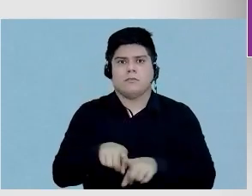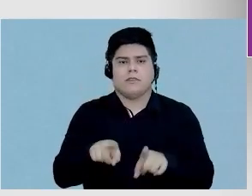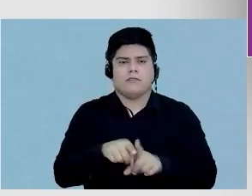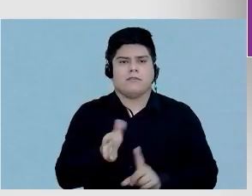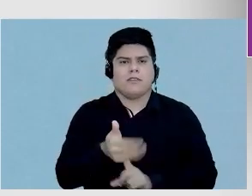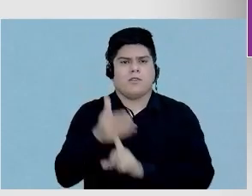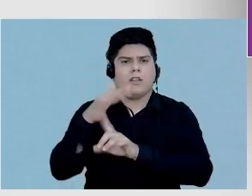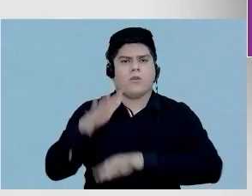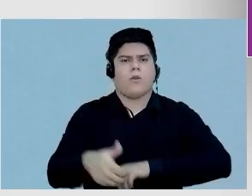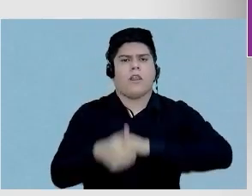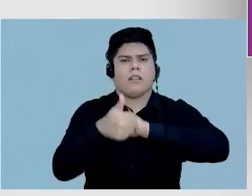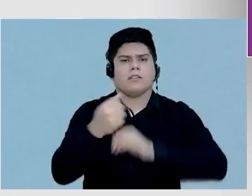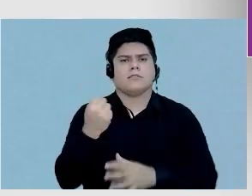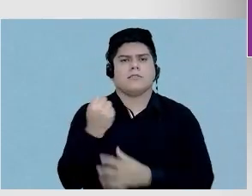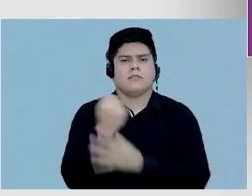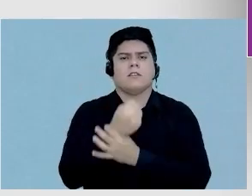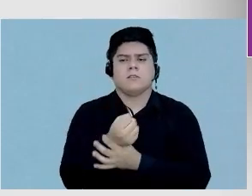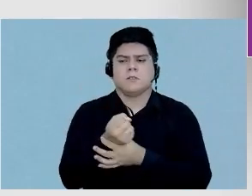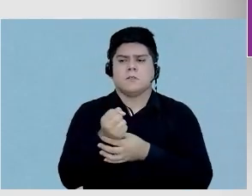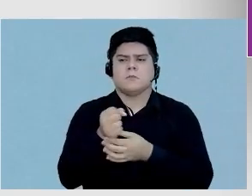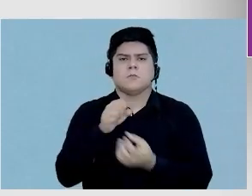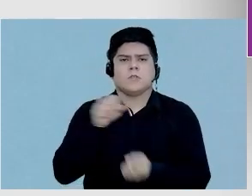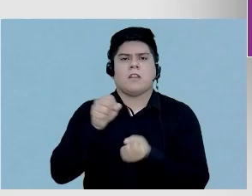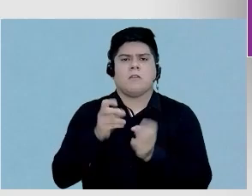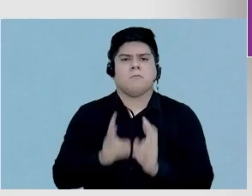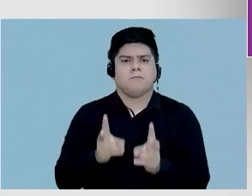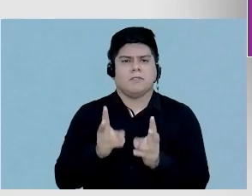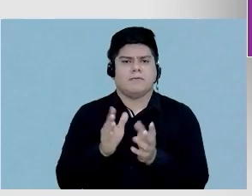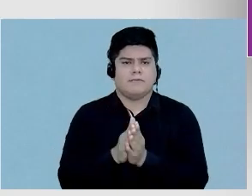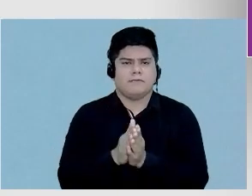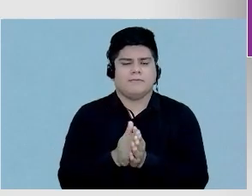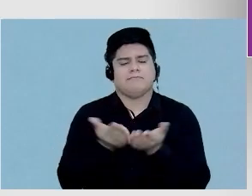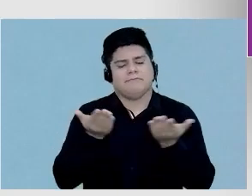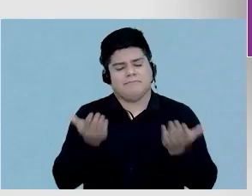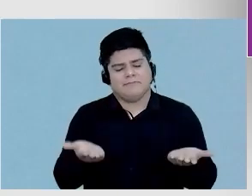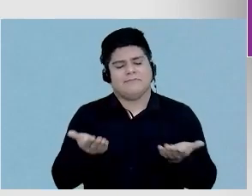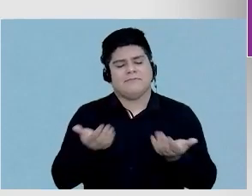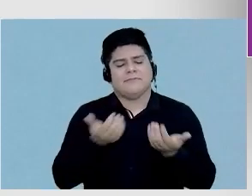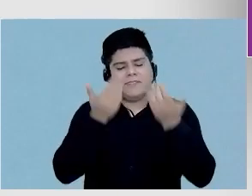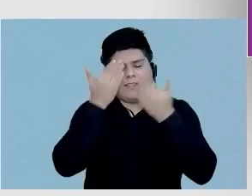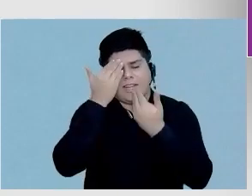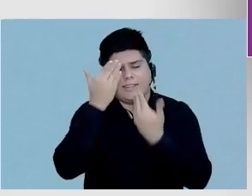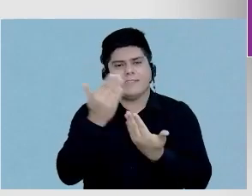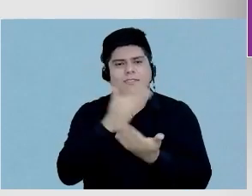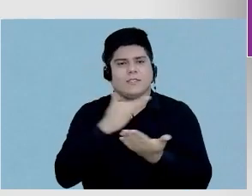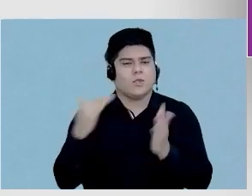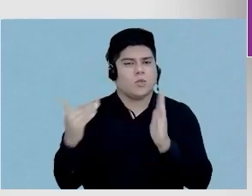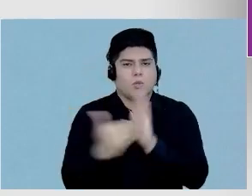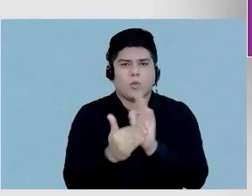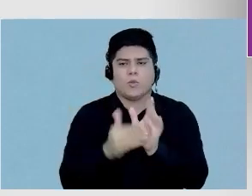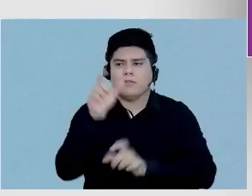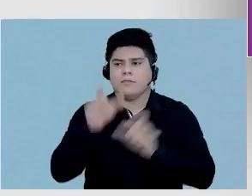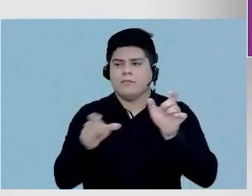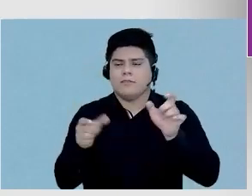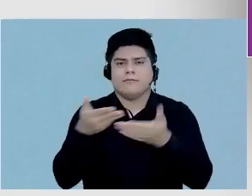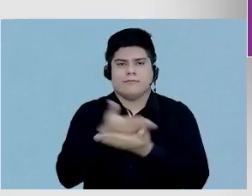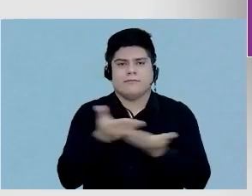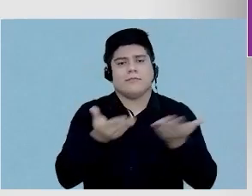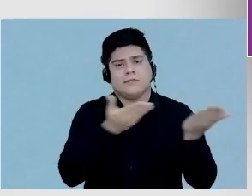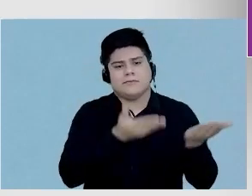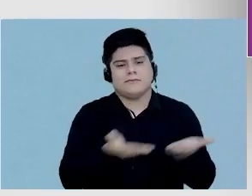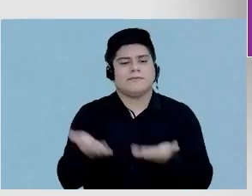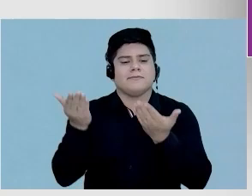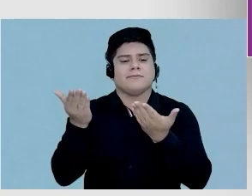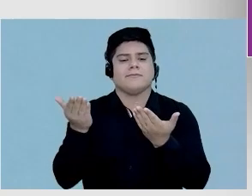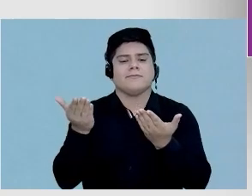qualidade, segurança e sustentável. Então, eu gostaria, minhas palavras aqui iniciais, para agradecer a todos os envolvidos e passar a palavra